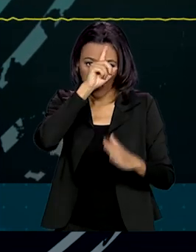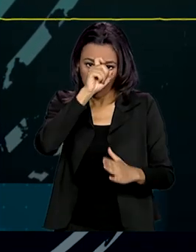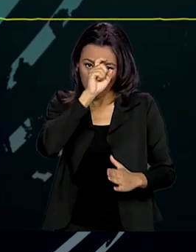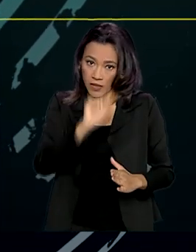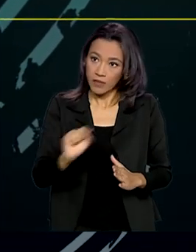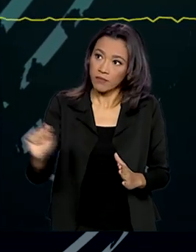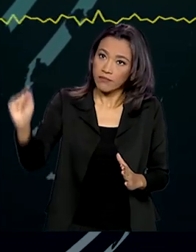saúde. Obrigado. Obrigado.